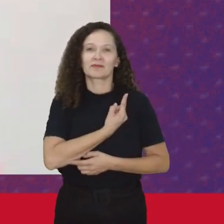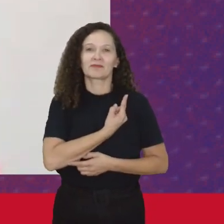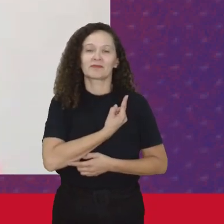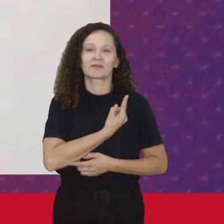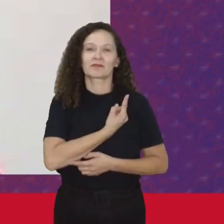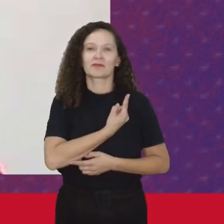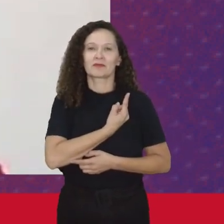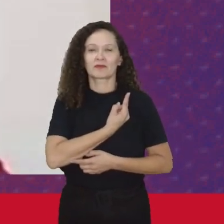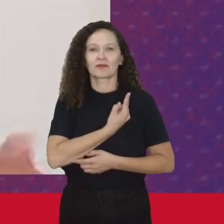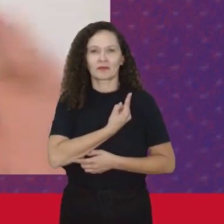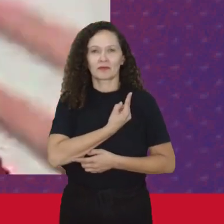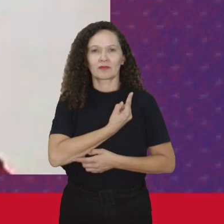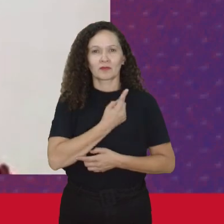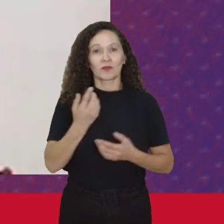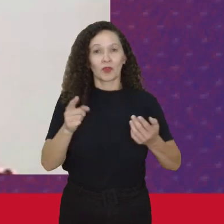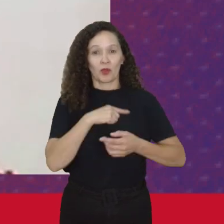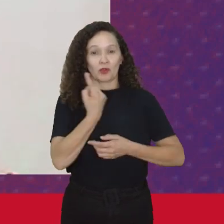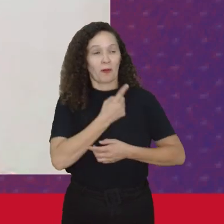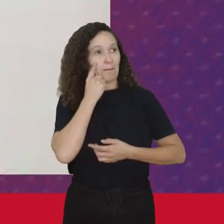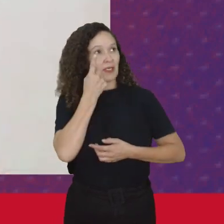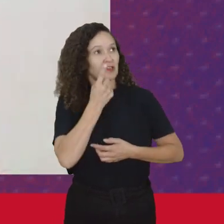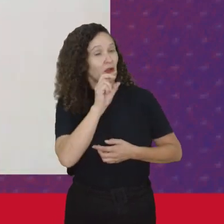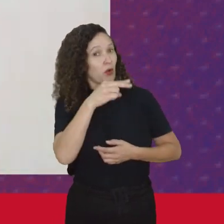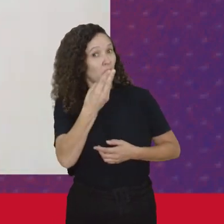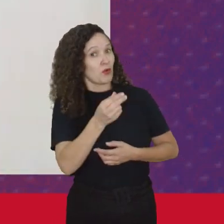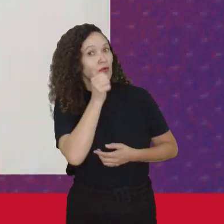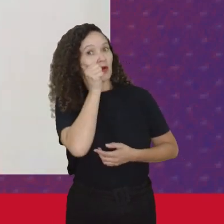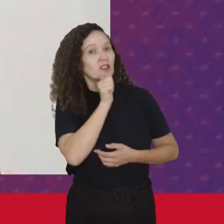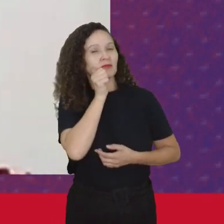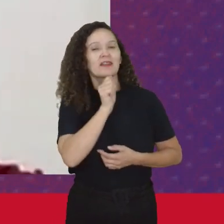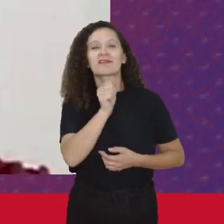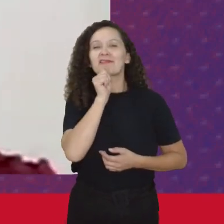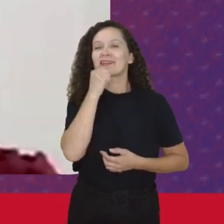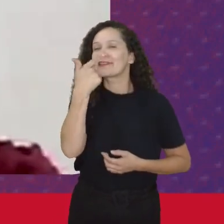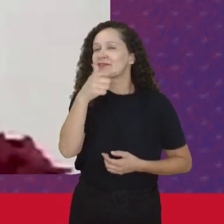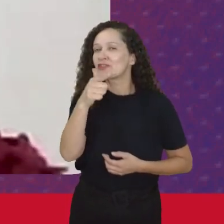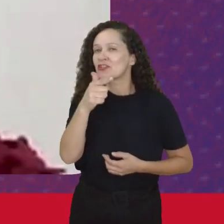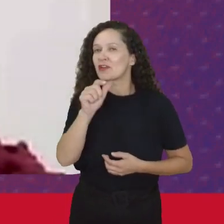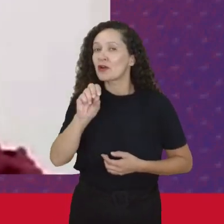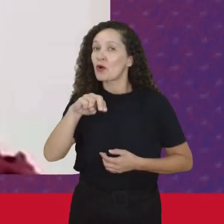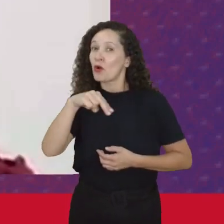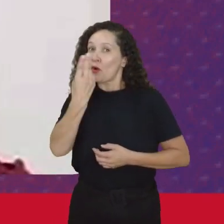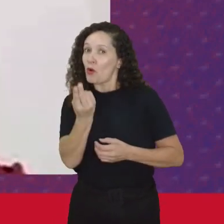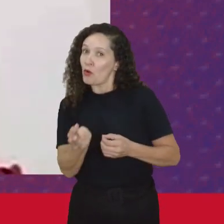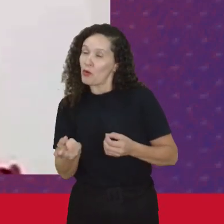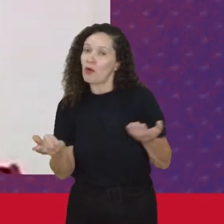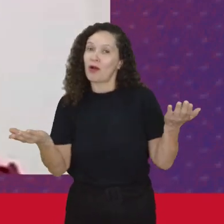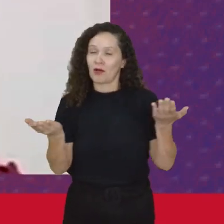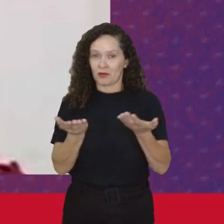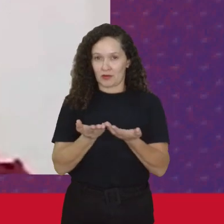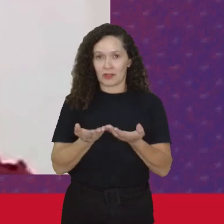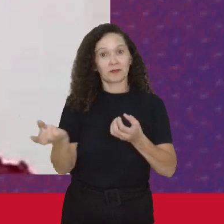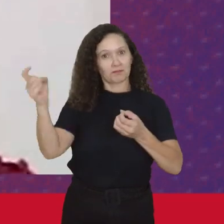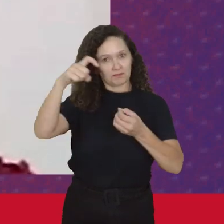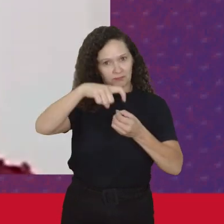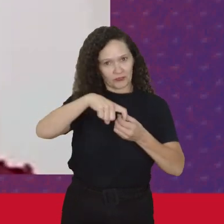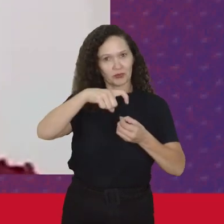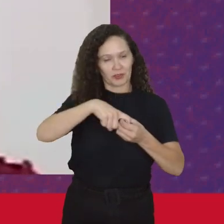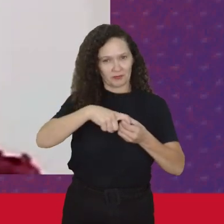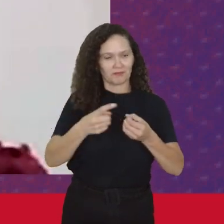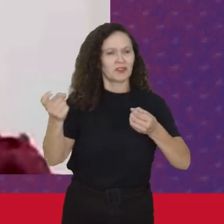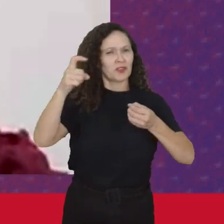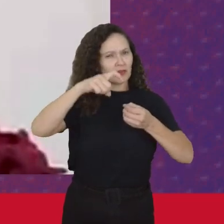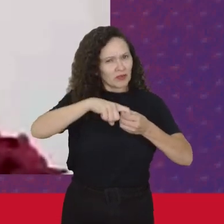Coloca que Ou as mulheres Não estiveram Ou as mulheres Ou como as mulheres Estiveram E ela vai